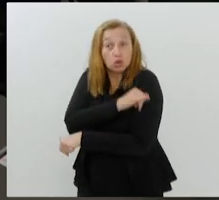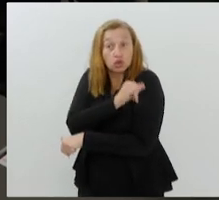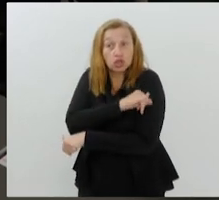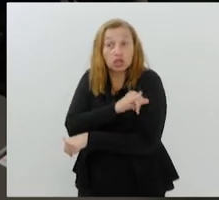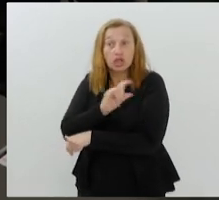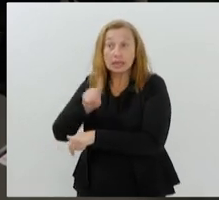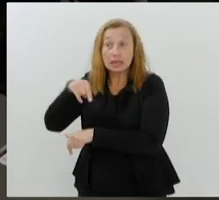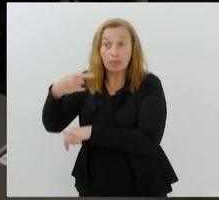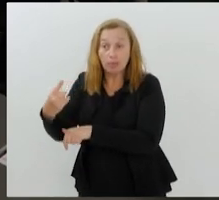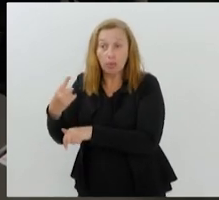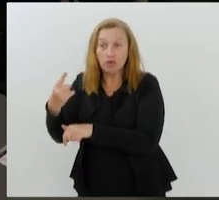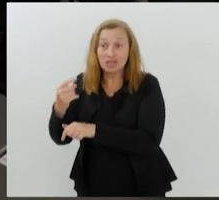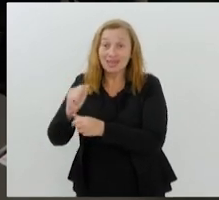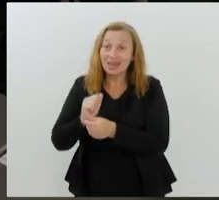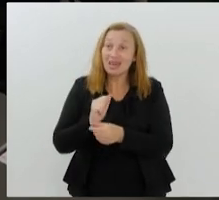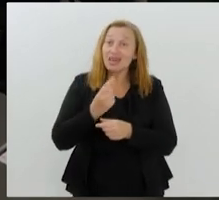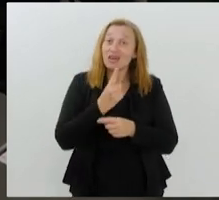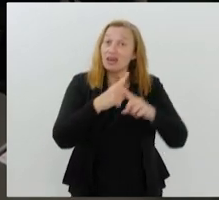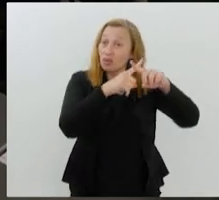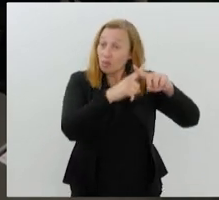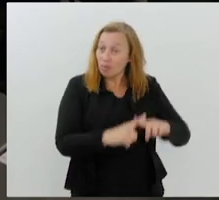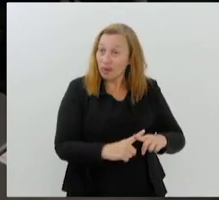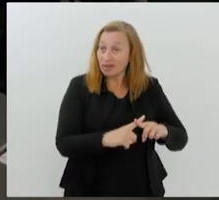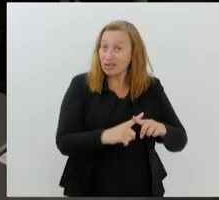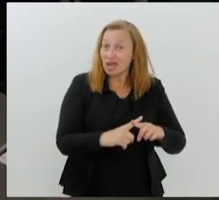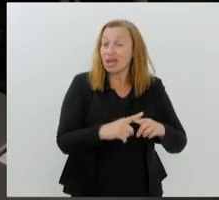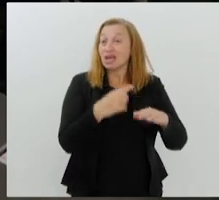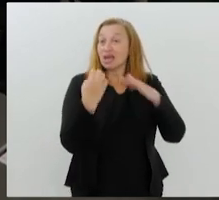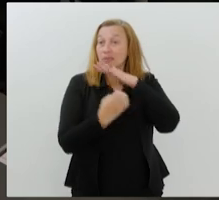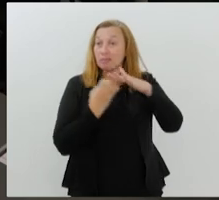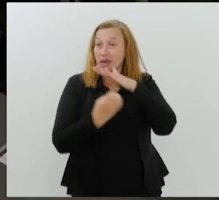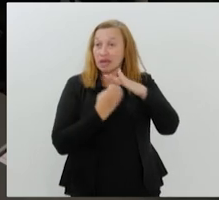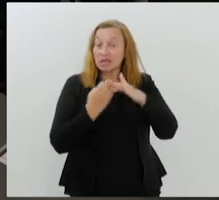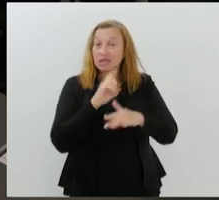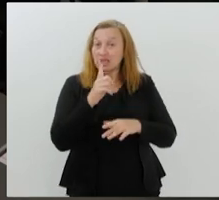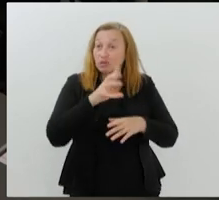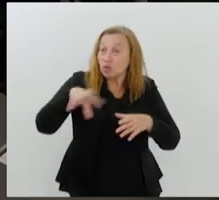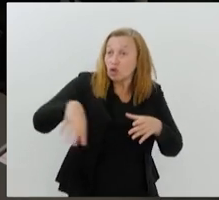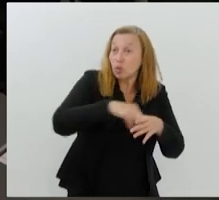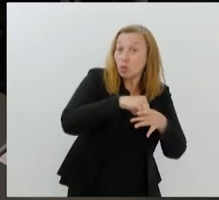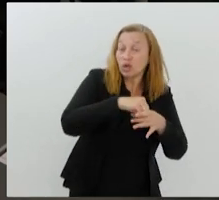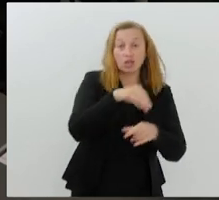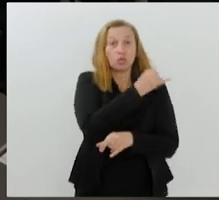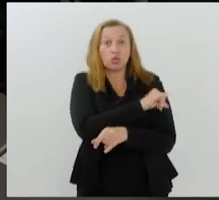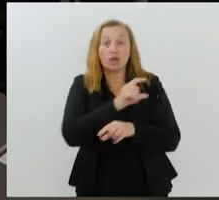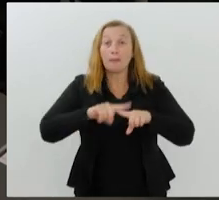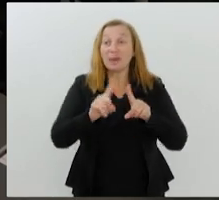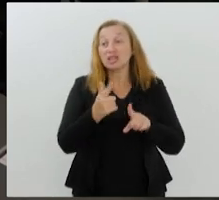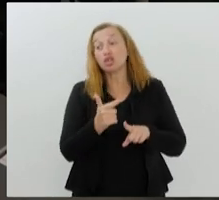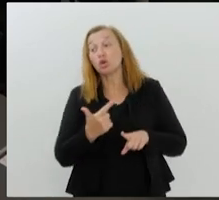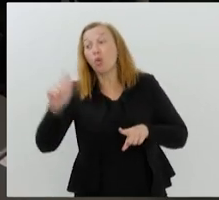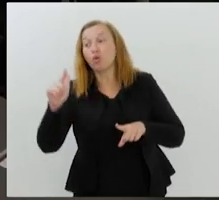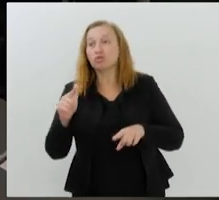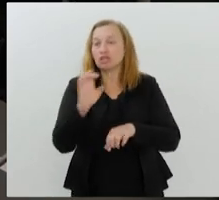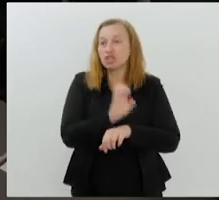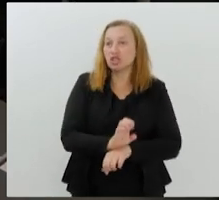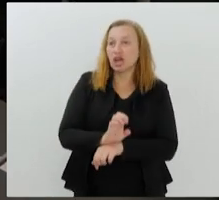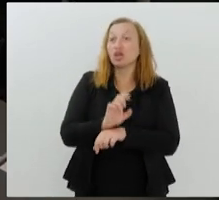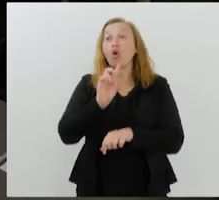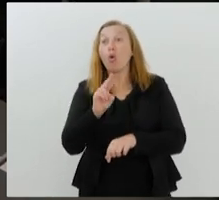E a partir do momento que apostam em empresas que muitas vezes não estão sediadas no Rio, mas em outros estados e até mesmo no exterior,